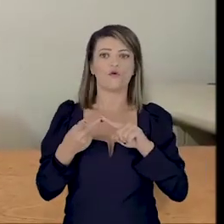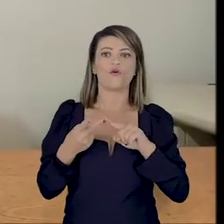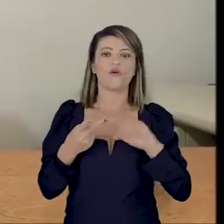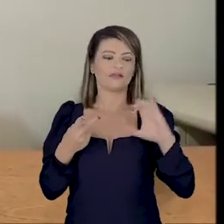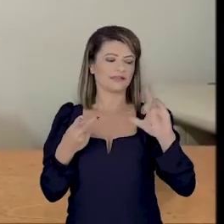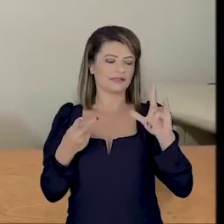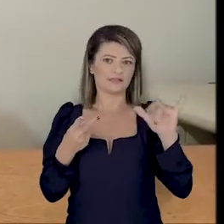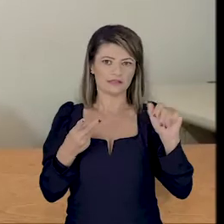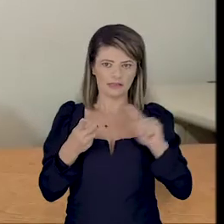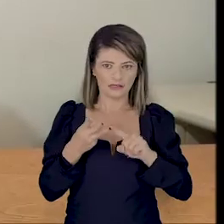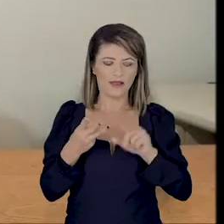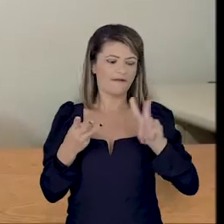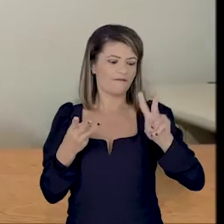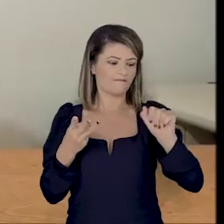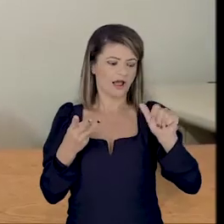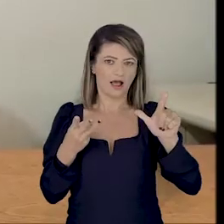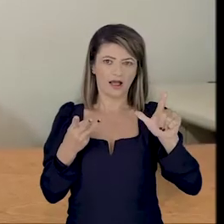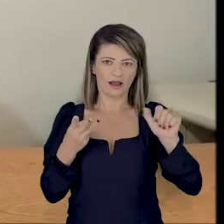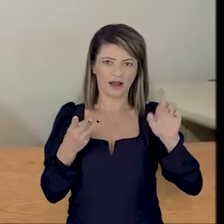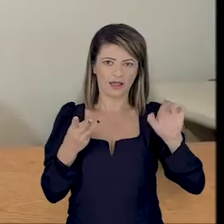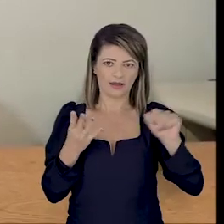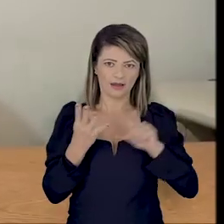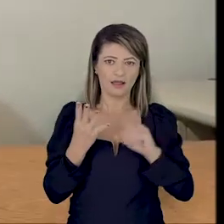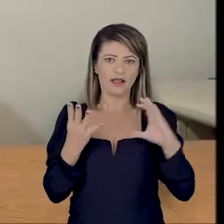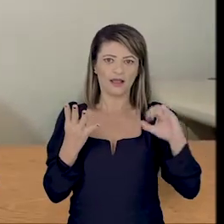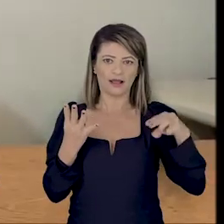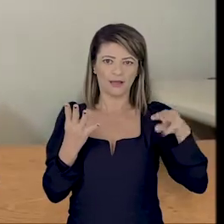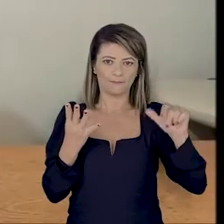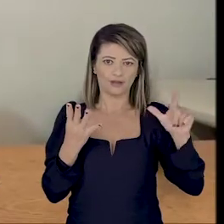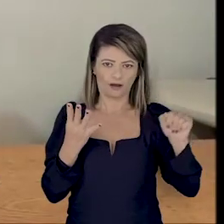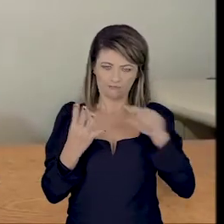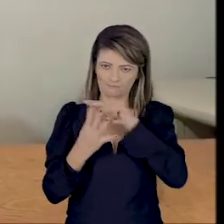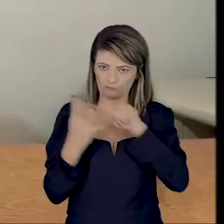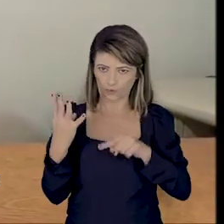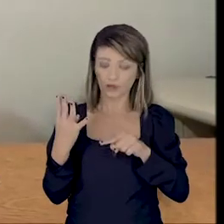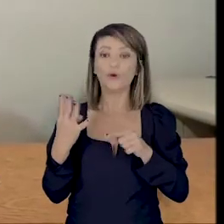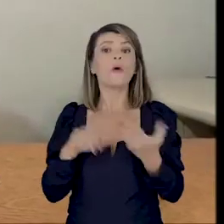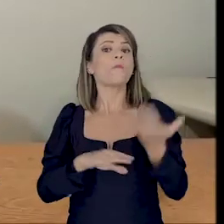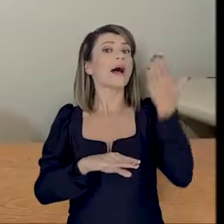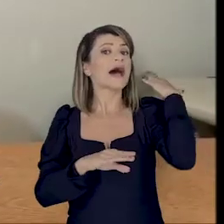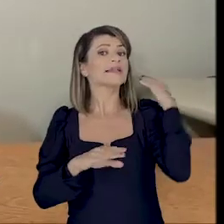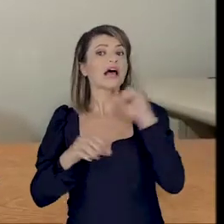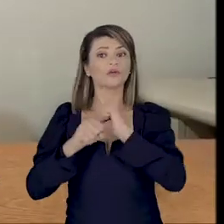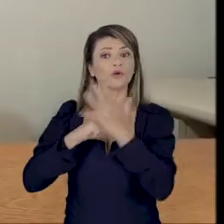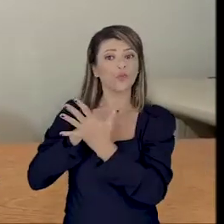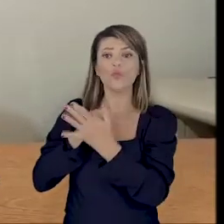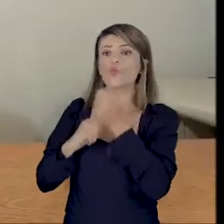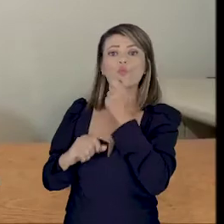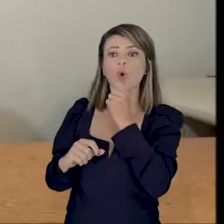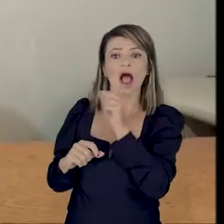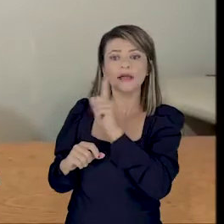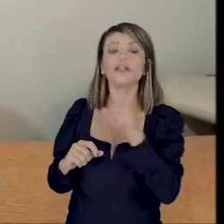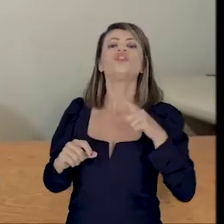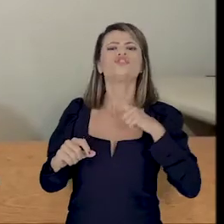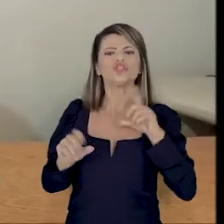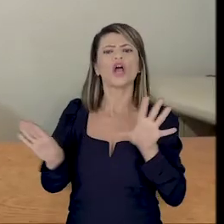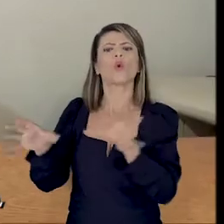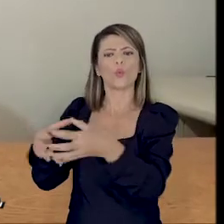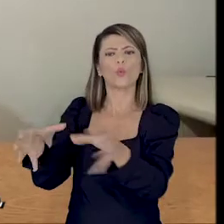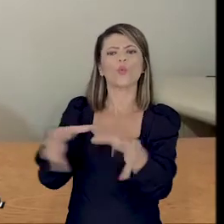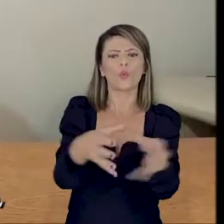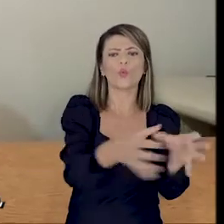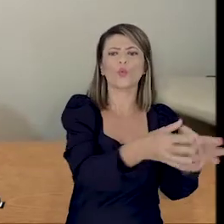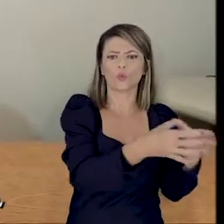a Cecília, Valéria e a Camila. E antes da pandemia a gente tinha diversas atividades coletivas,